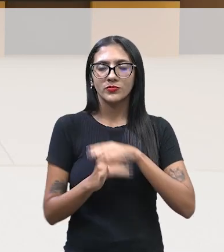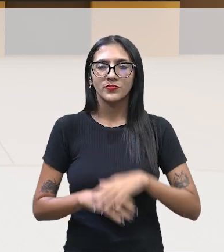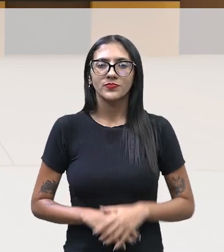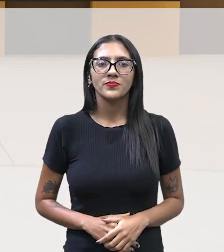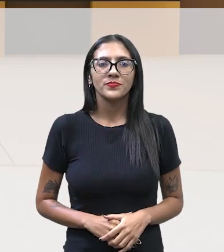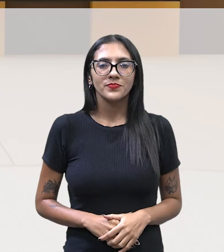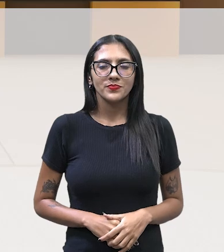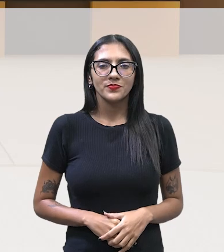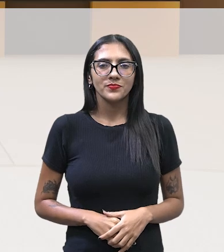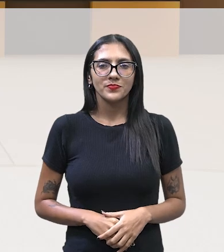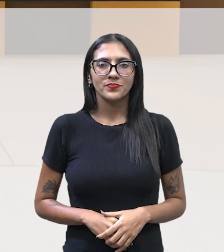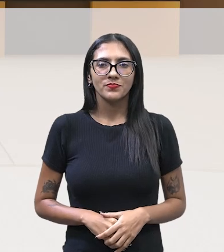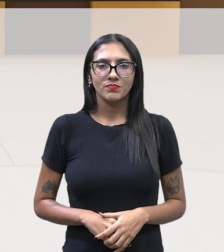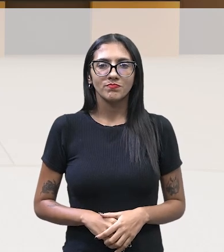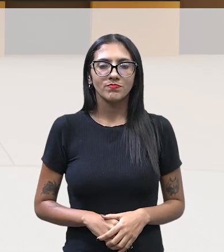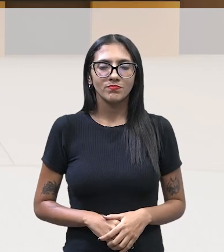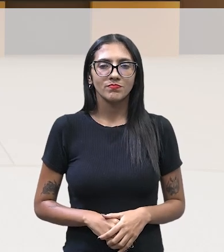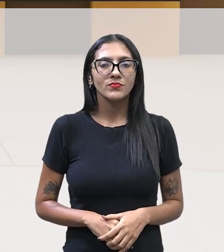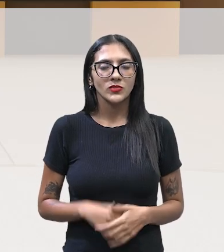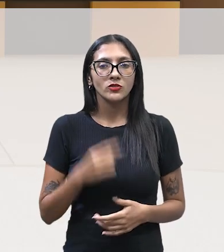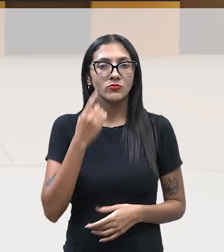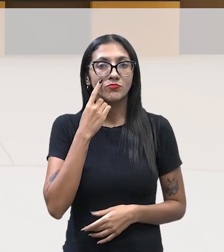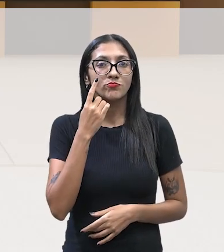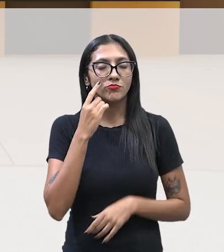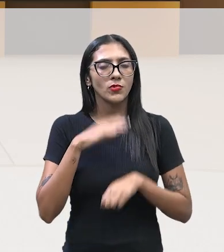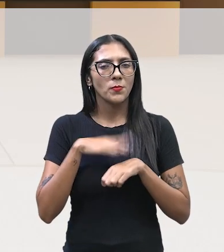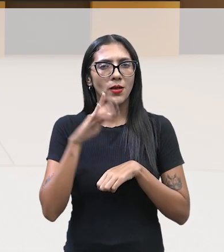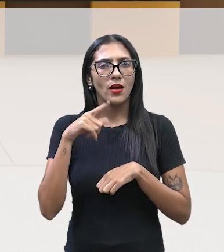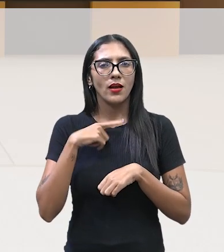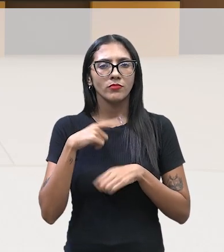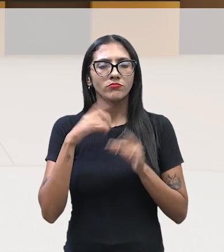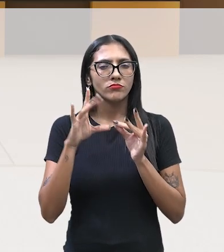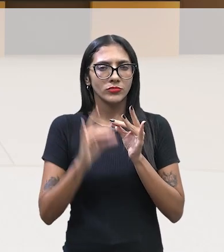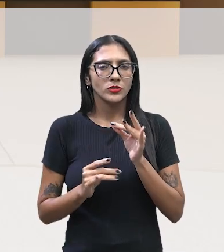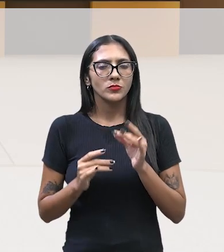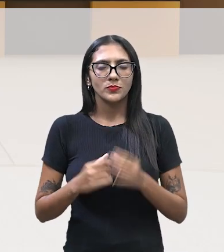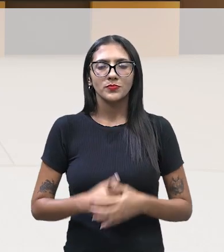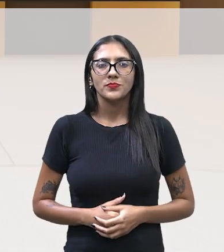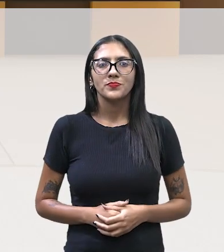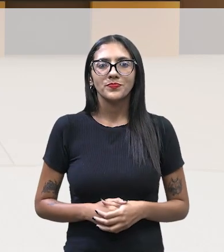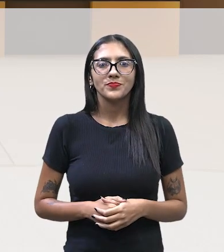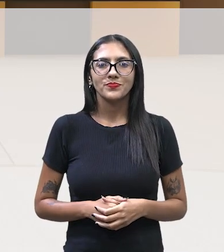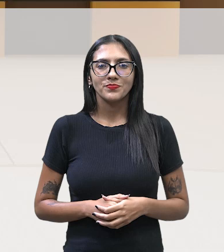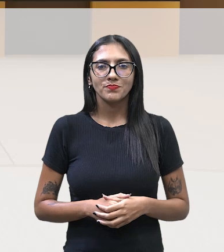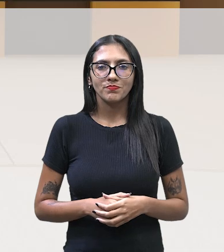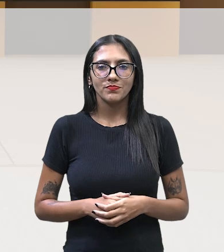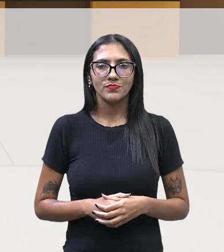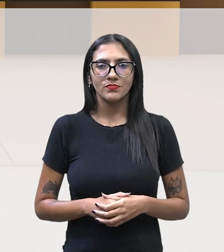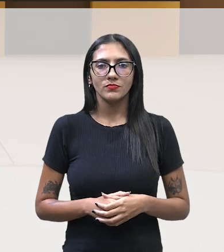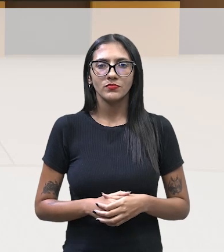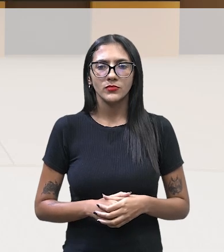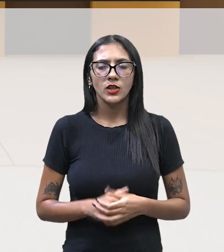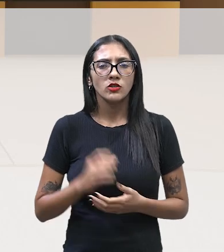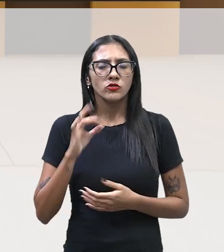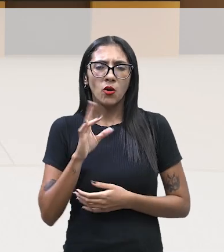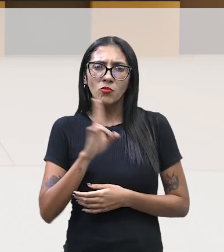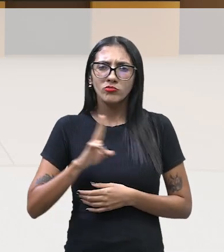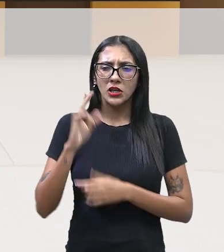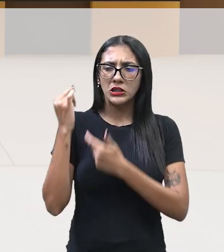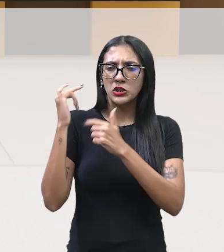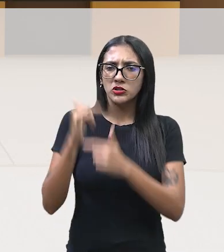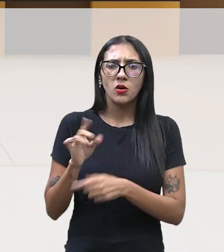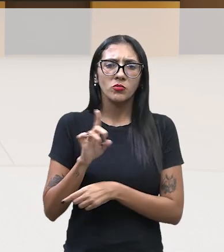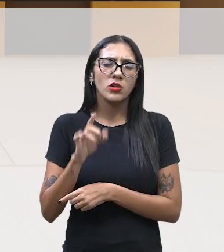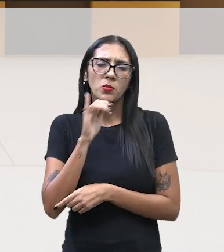Vamos ver agora um pouquinho mais sobre a definição de marketing digital. Olha só, em vez de depender de métodos tradicionais,